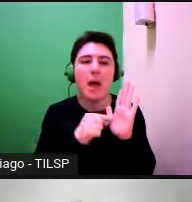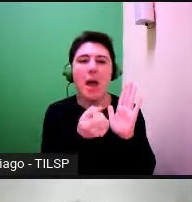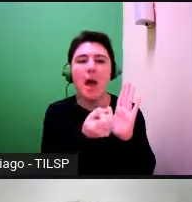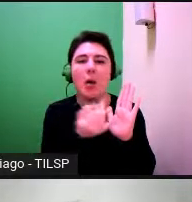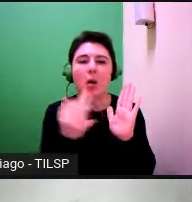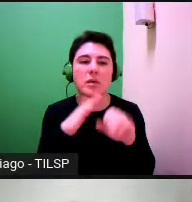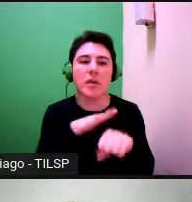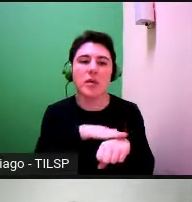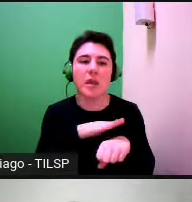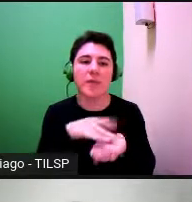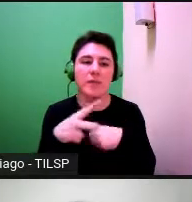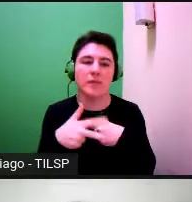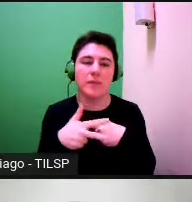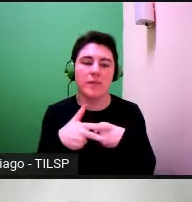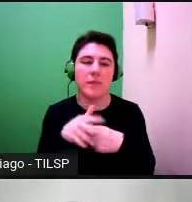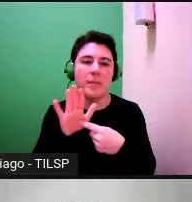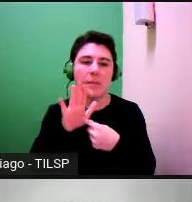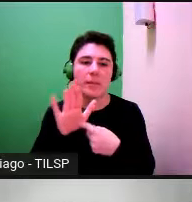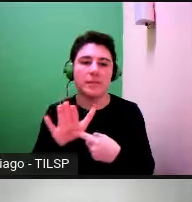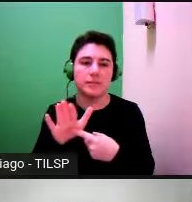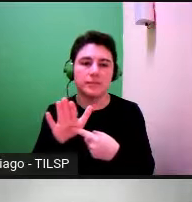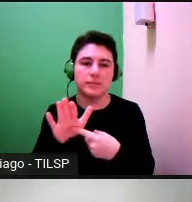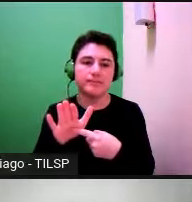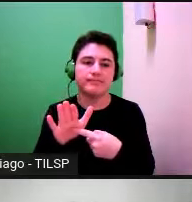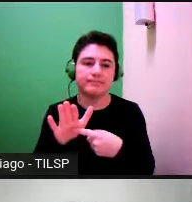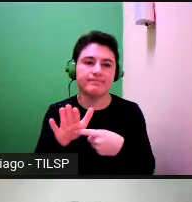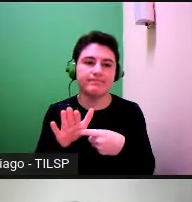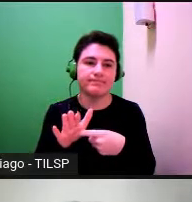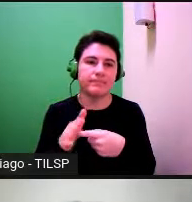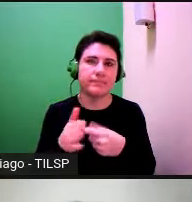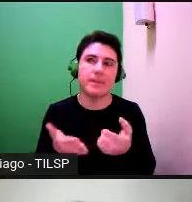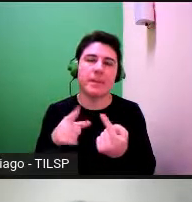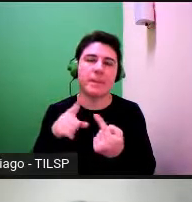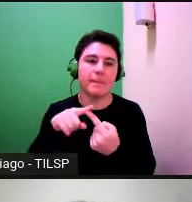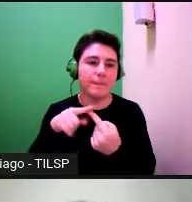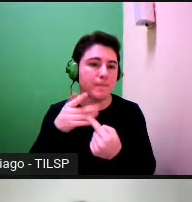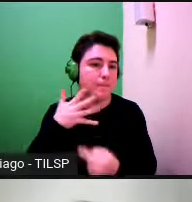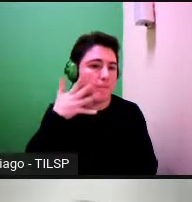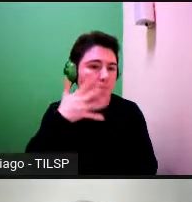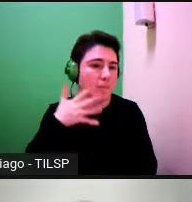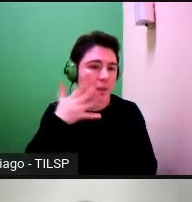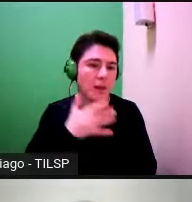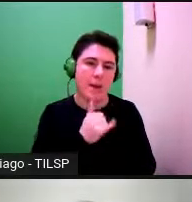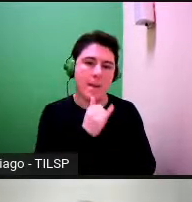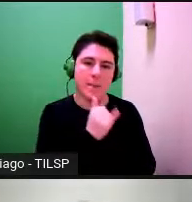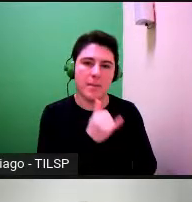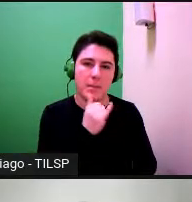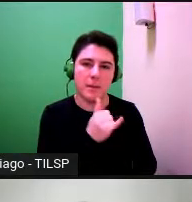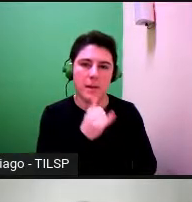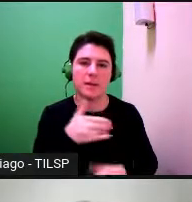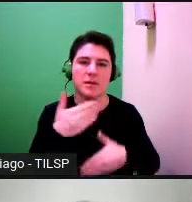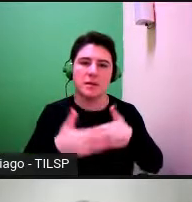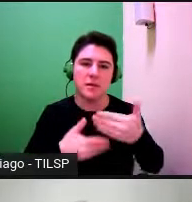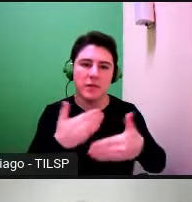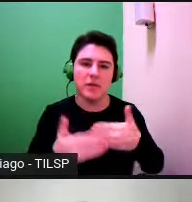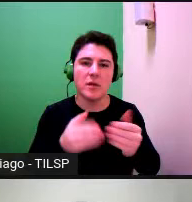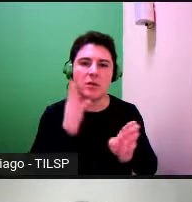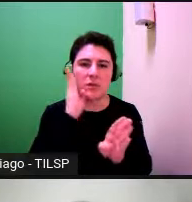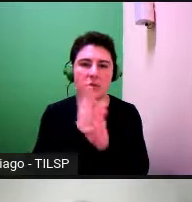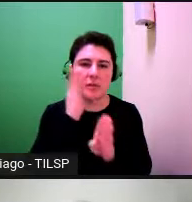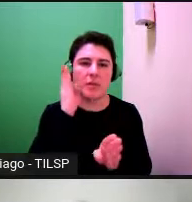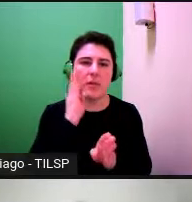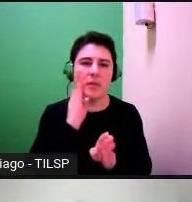verbais que mostram um tipo discursivo da ordem do narrar desenvolveu descobriu